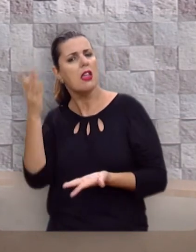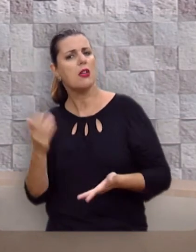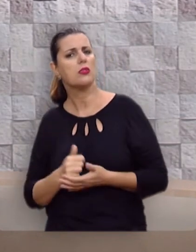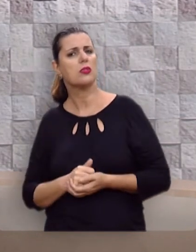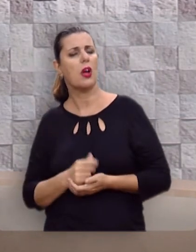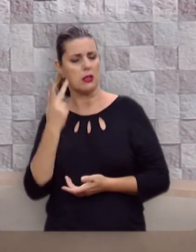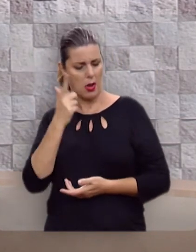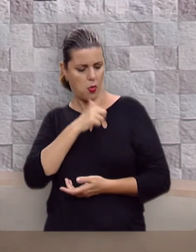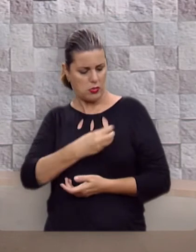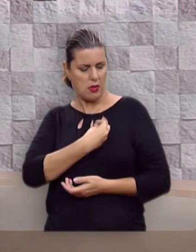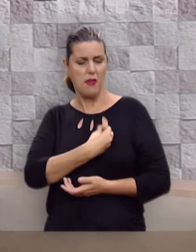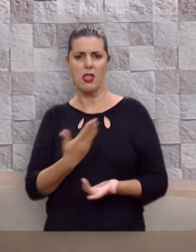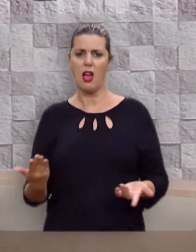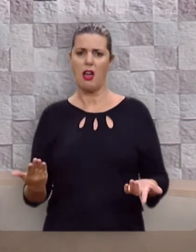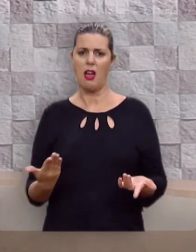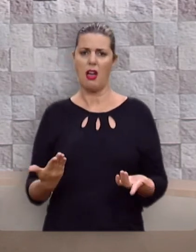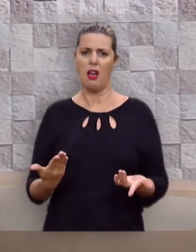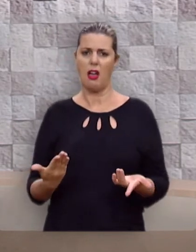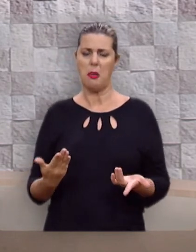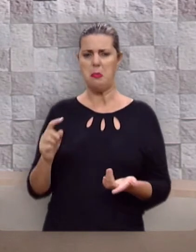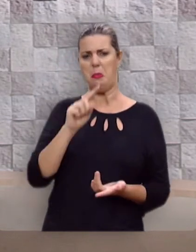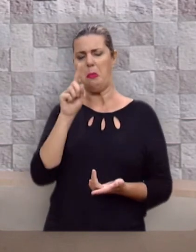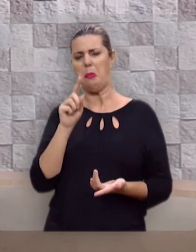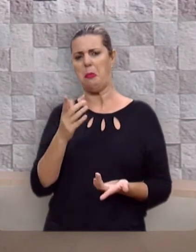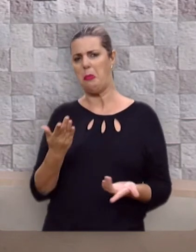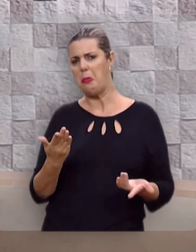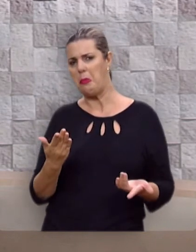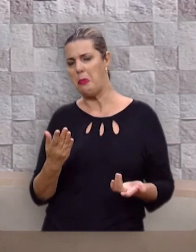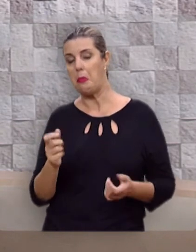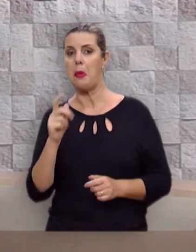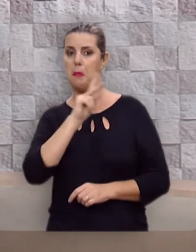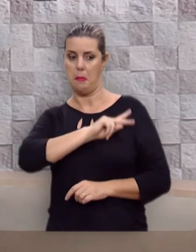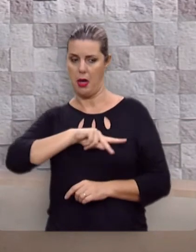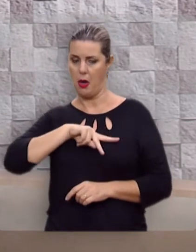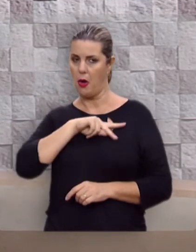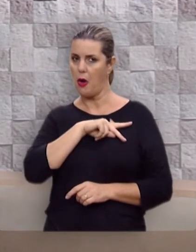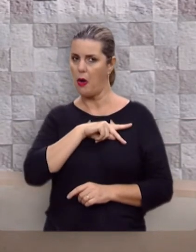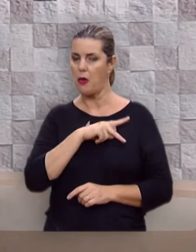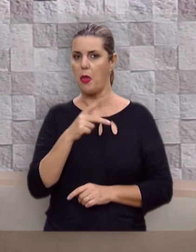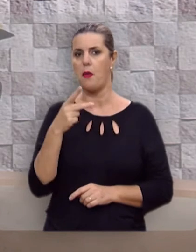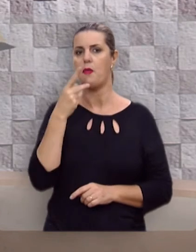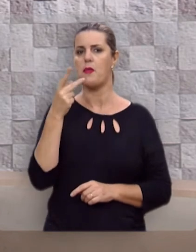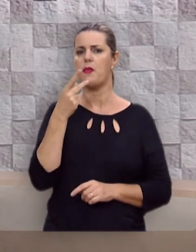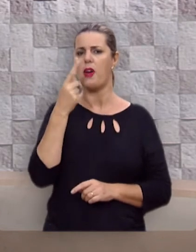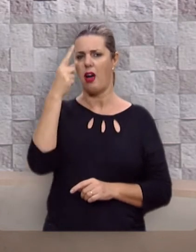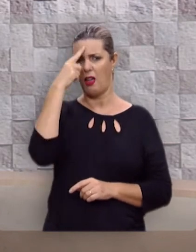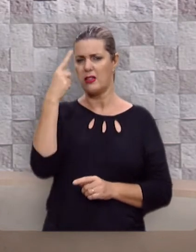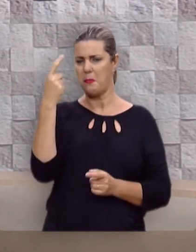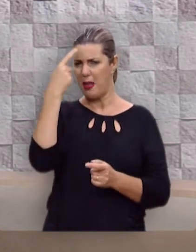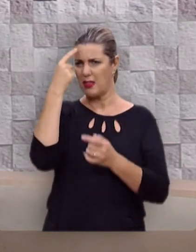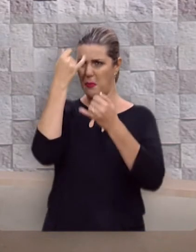Deus para estar vivo. O apóstolo Paulo refuta esse